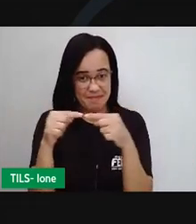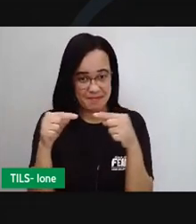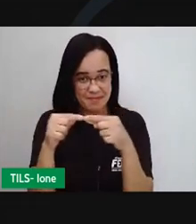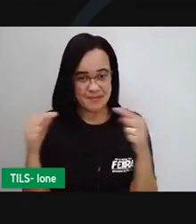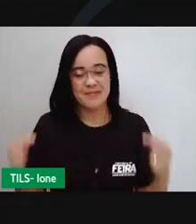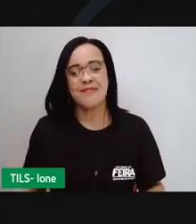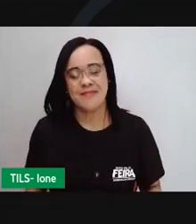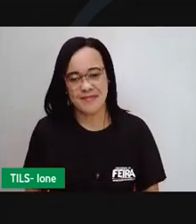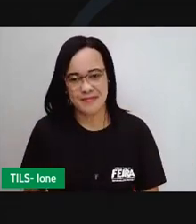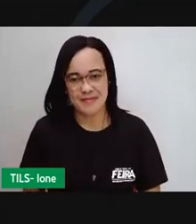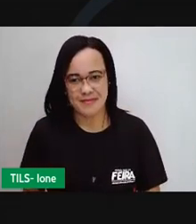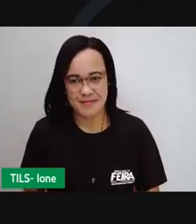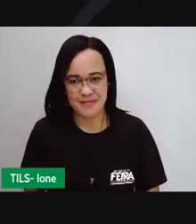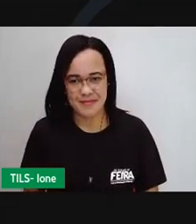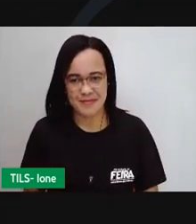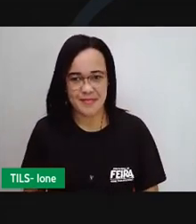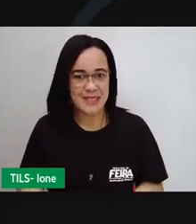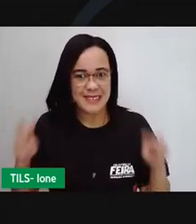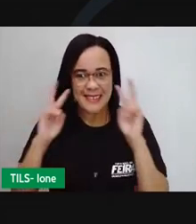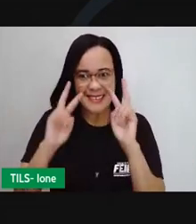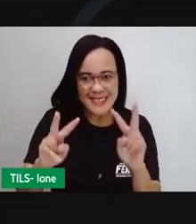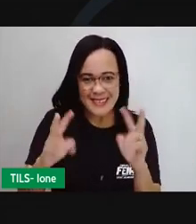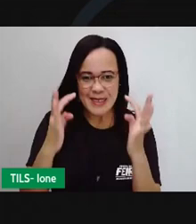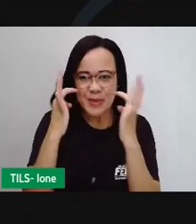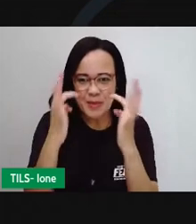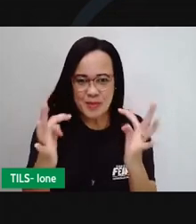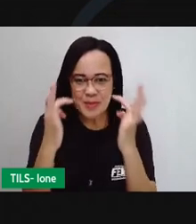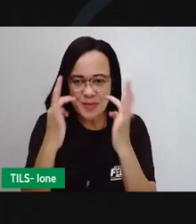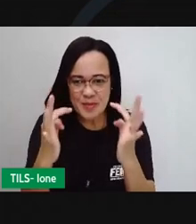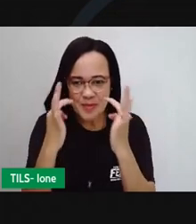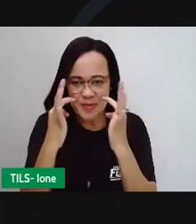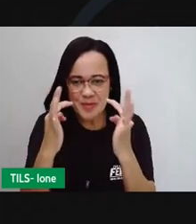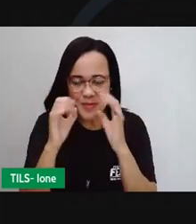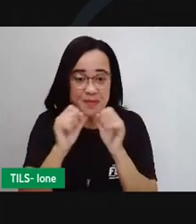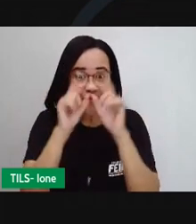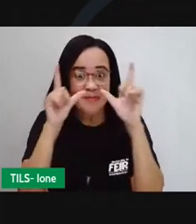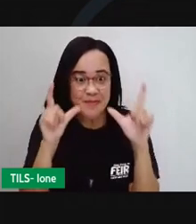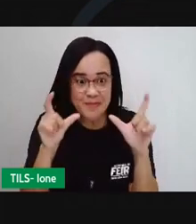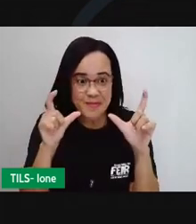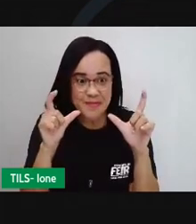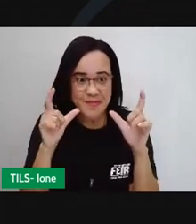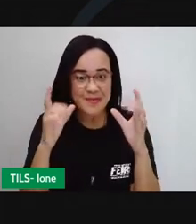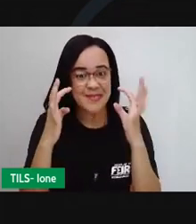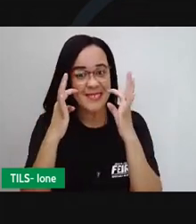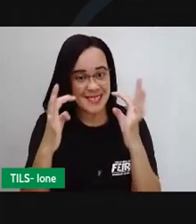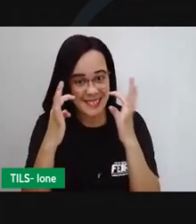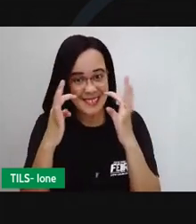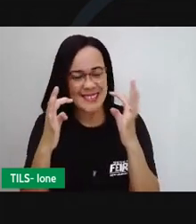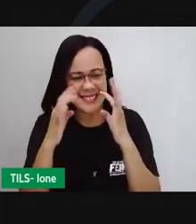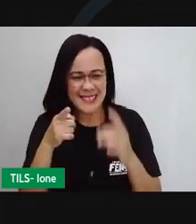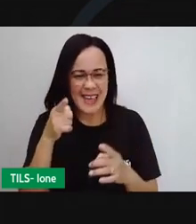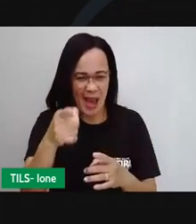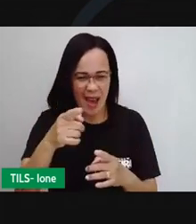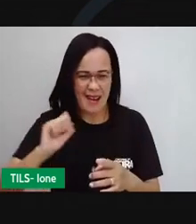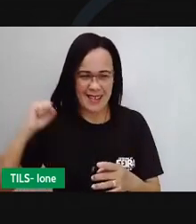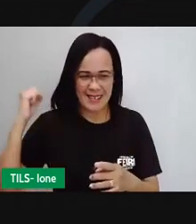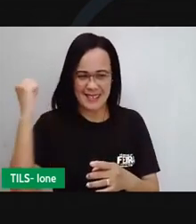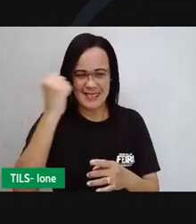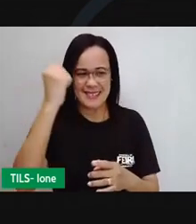Fiquem de olho, prestem bastante atenção, sei que vai arrasar.